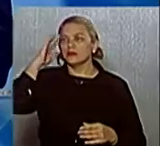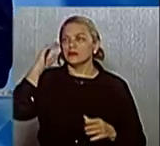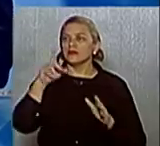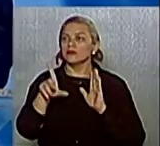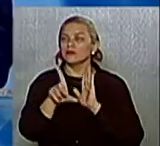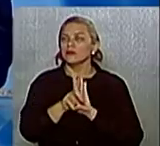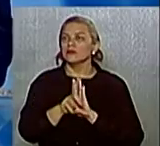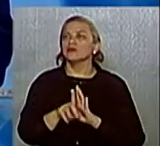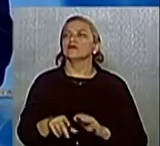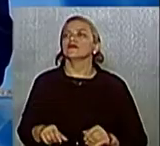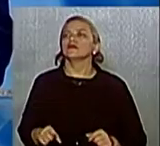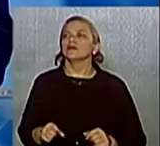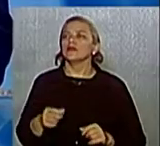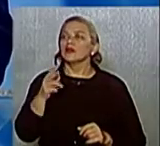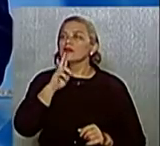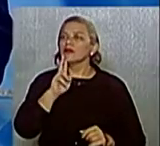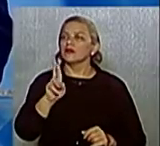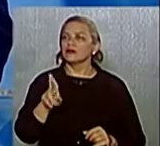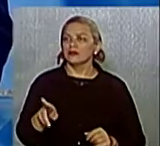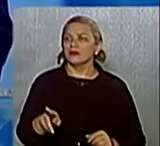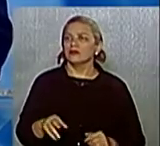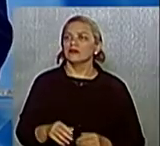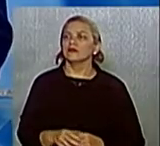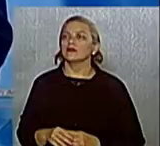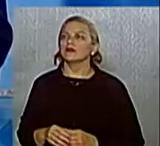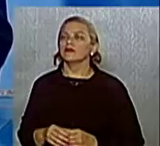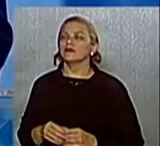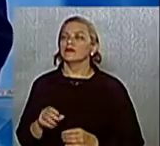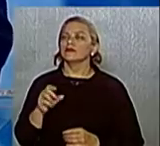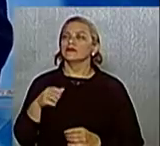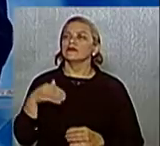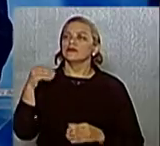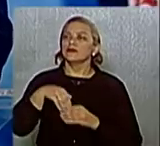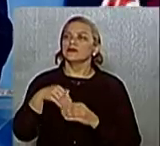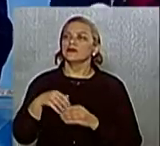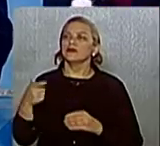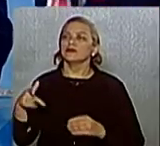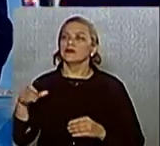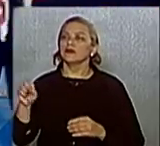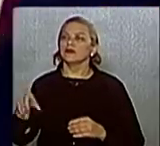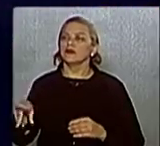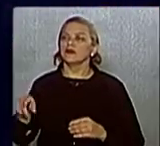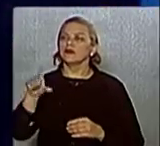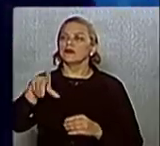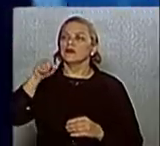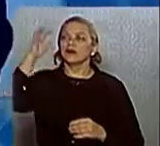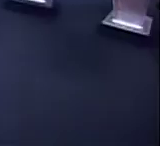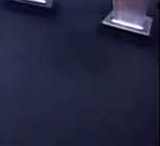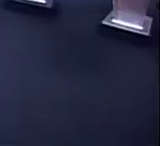em instantes ao vivo para toda a região metropolitana. Eleições 2016, você decide na Band.